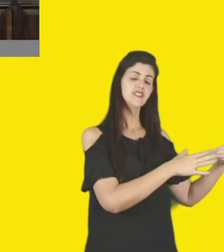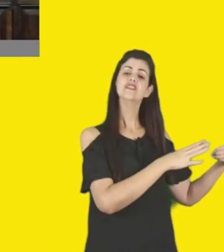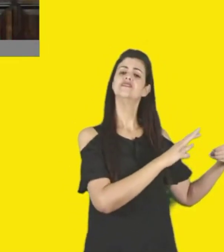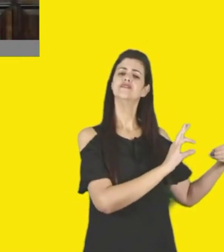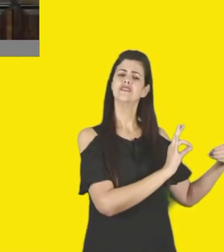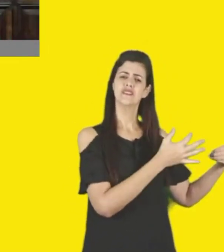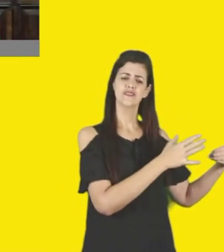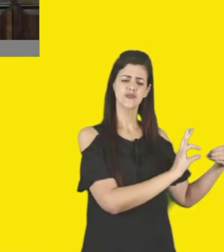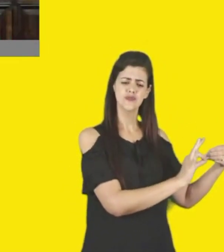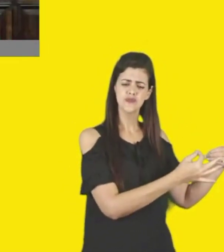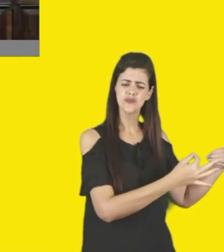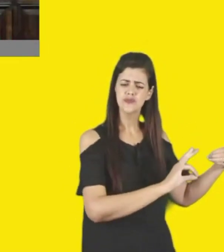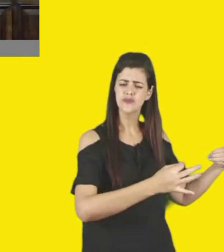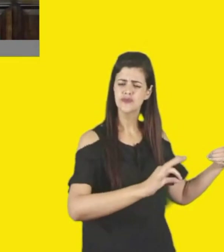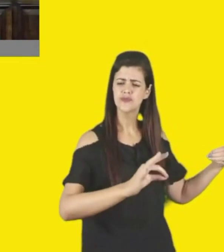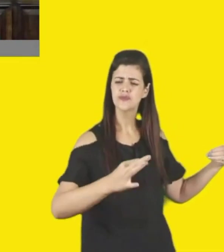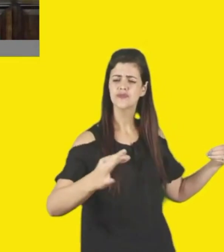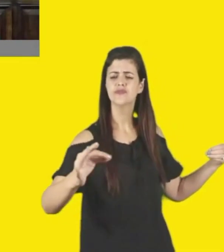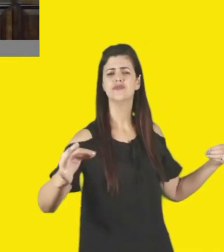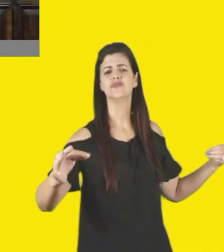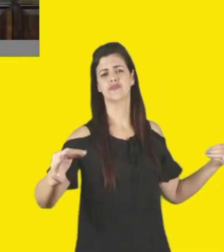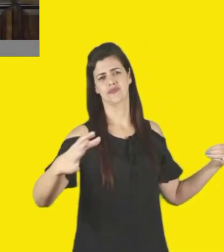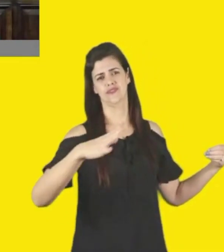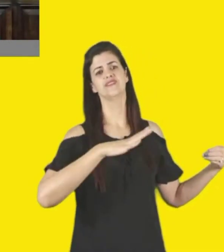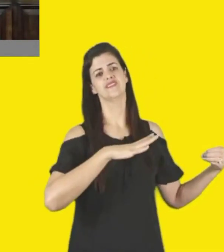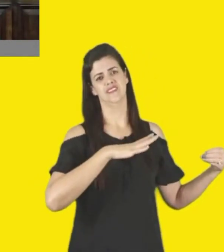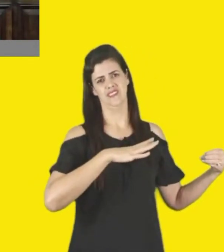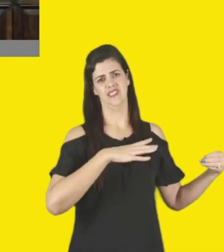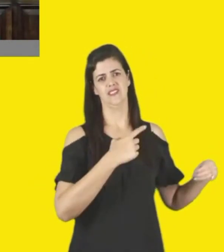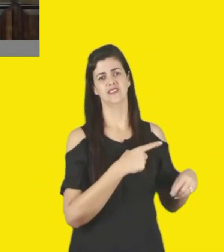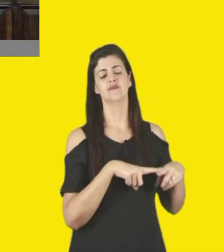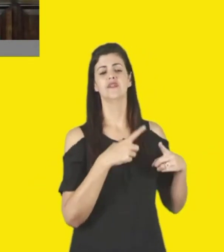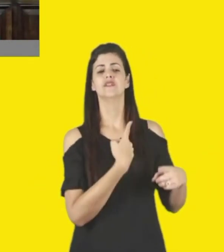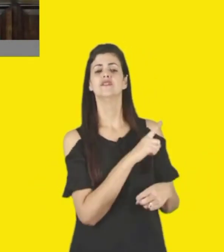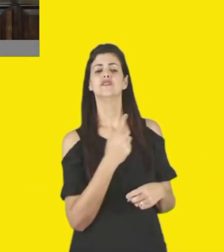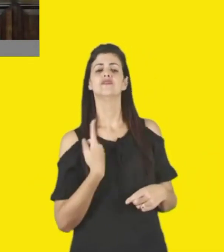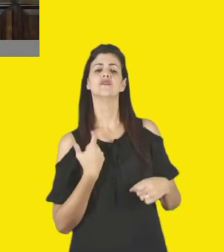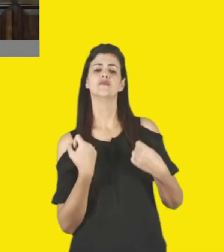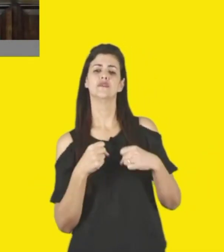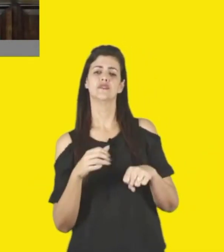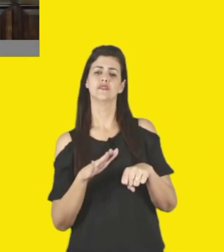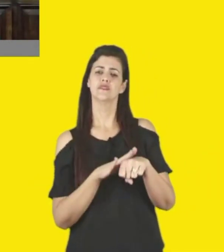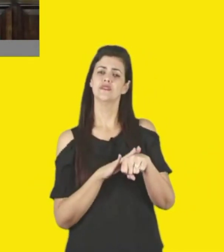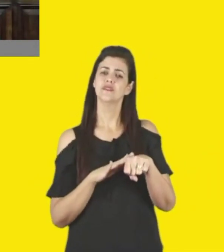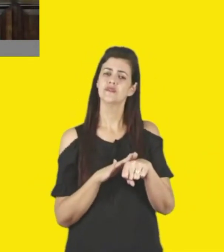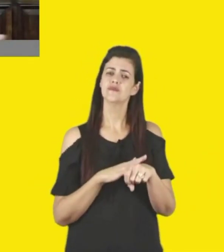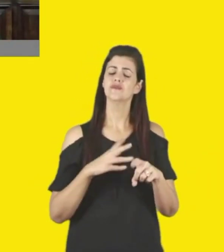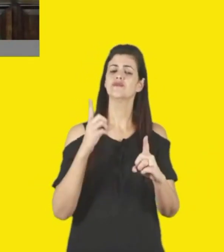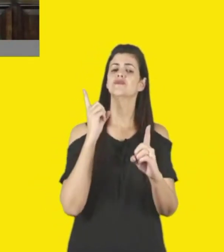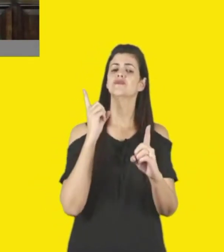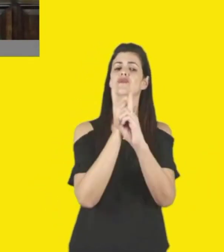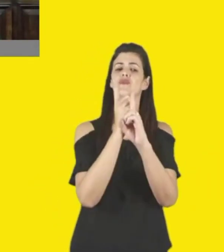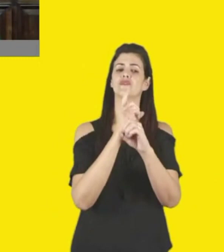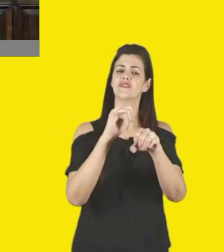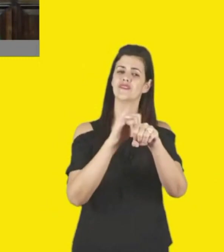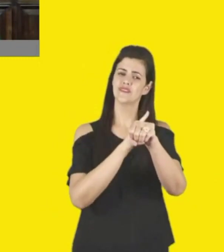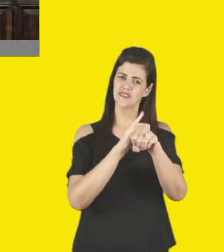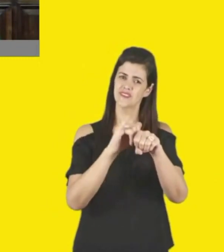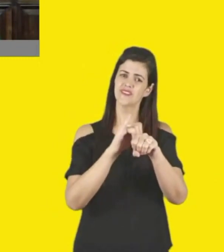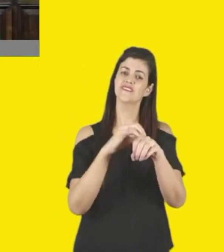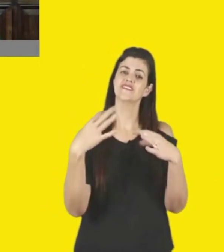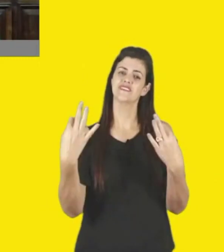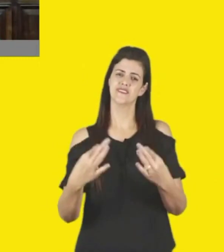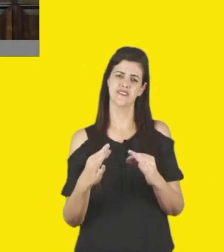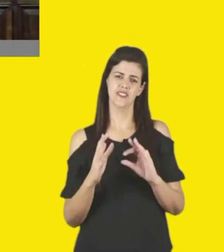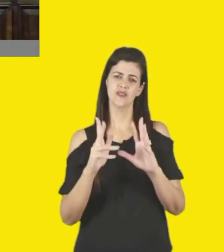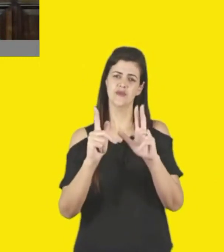cidade, então, é sobre isso, né, que eu acho que a gente precisa discutir sobre a lei do fomento, mas o que eu posso dizer para vocês é que a gente